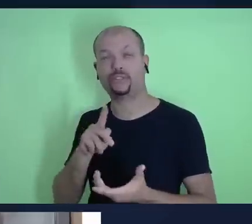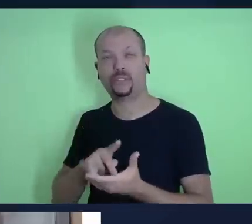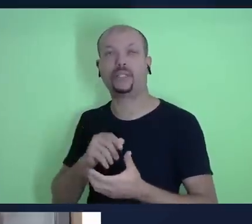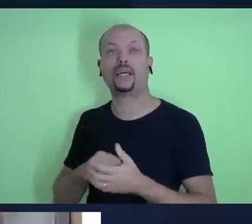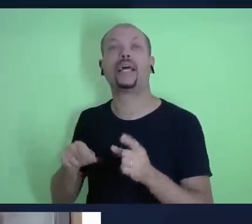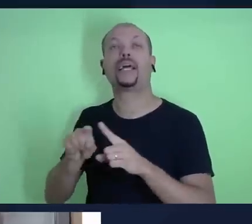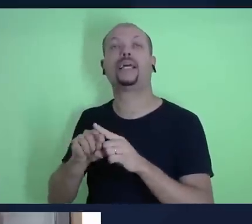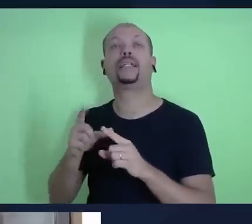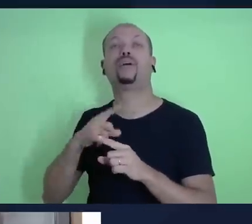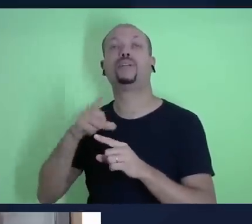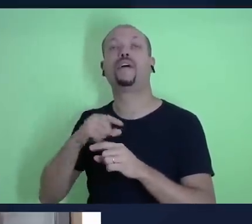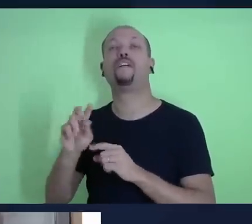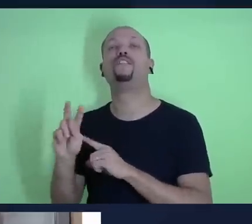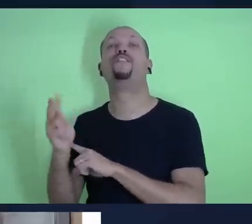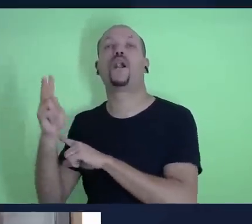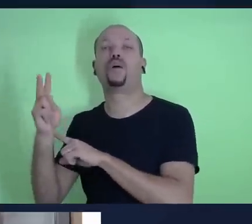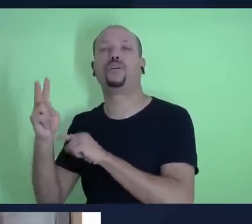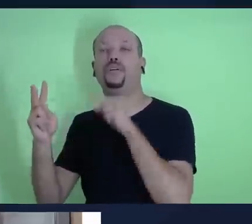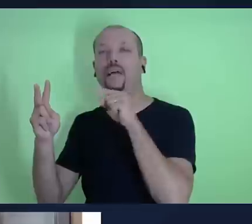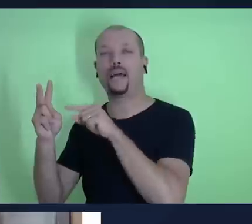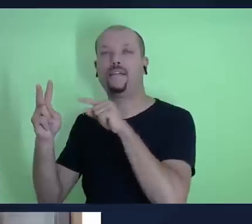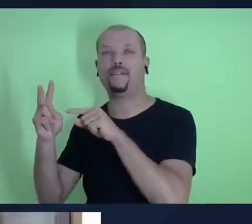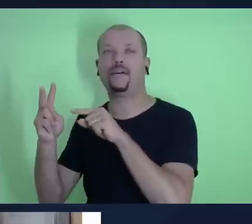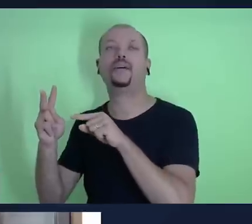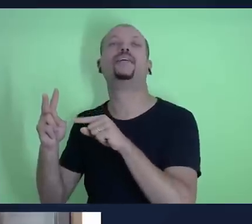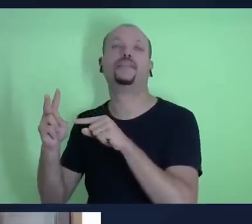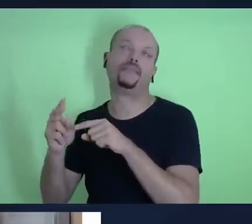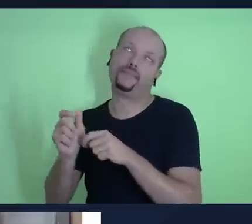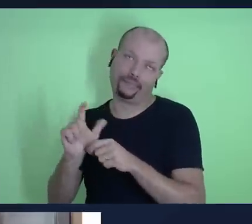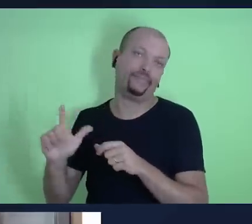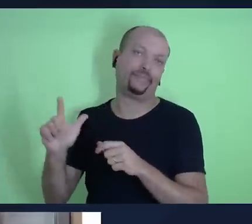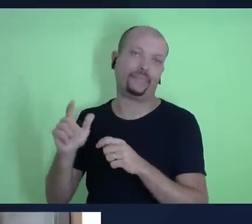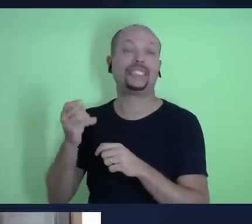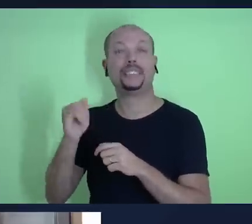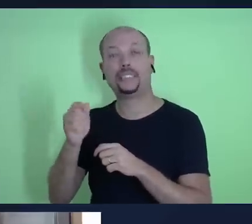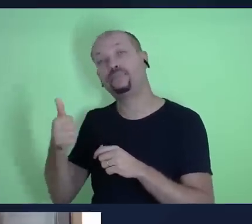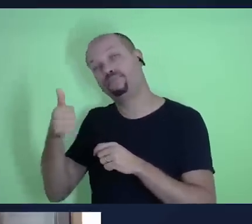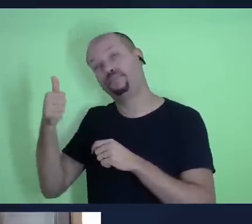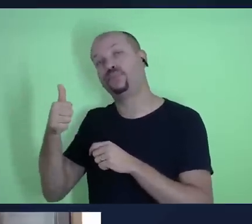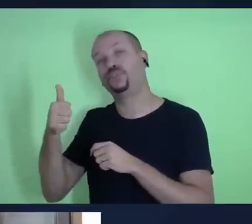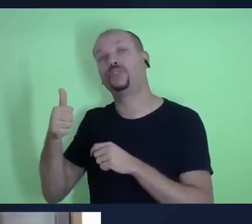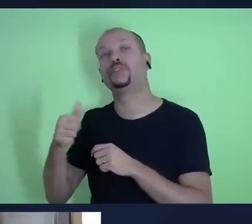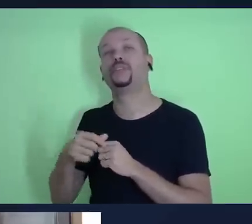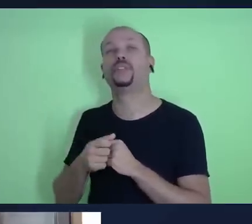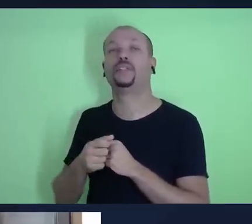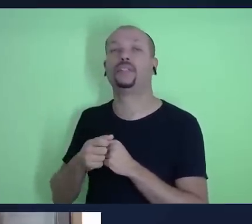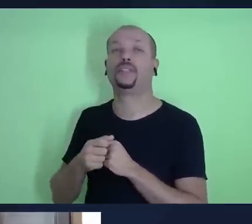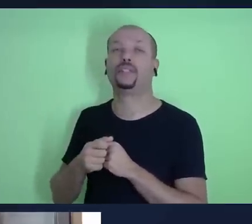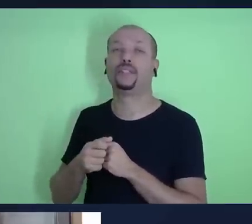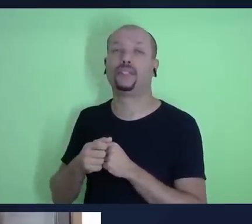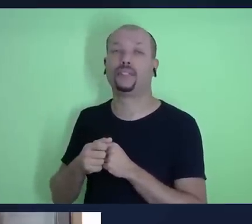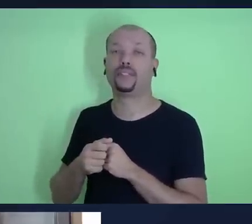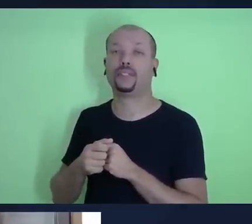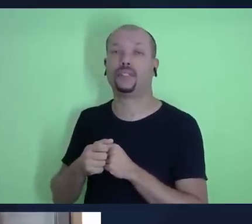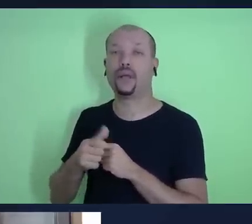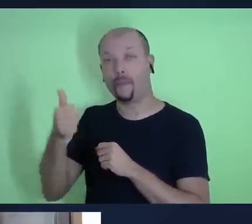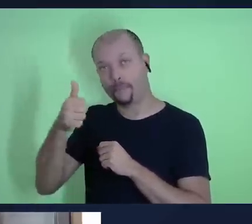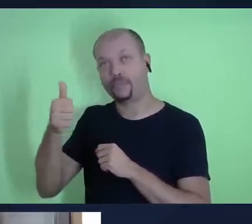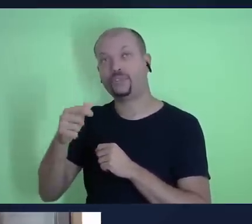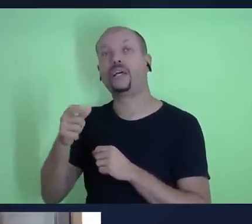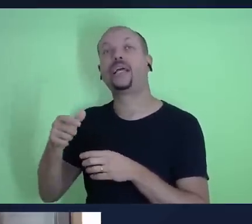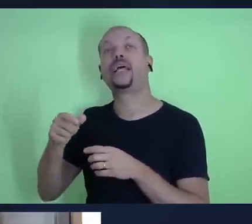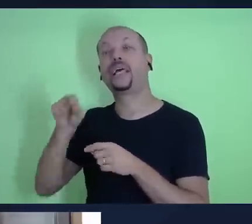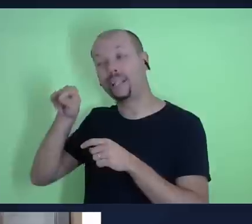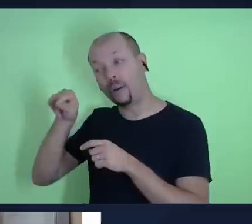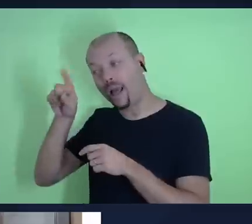vai ter um resultado que lógico se for positivo né se for um resultado positivo esse